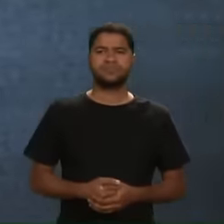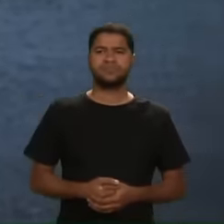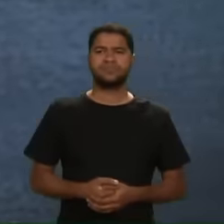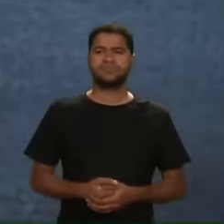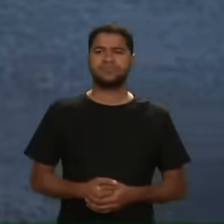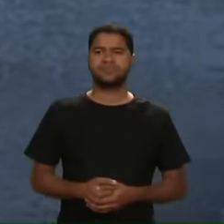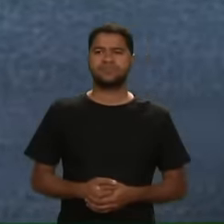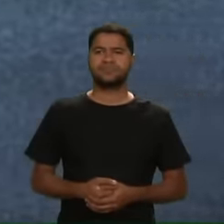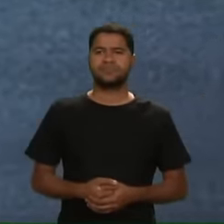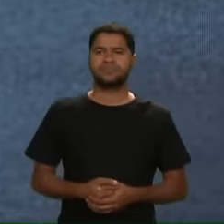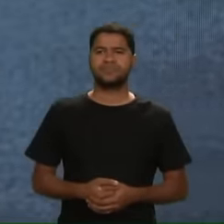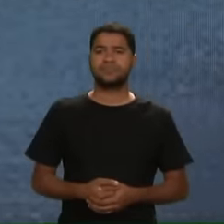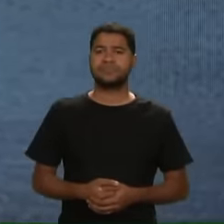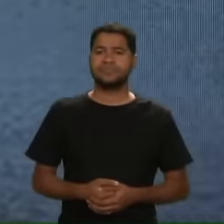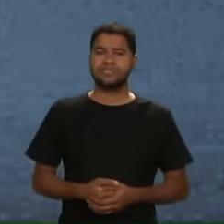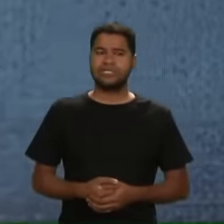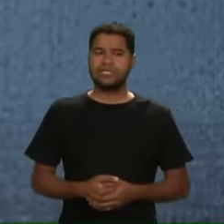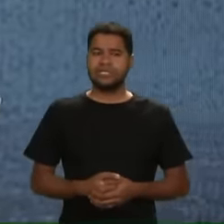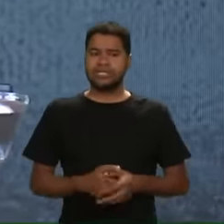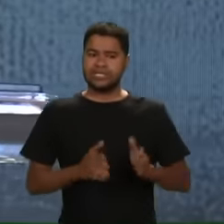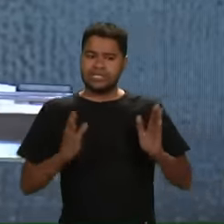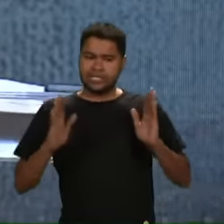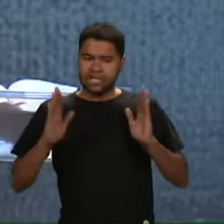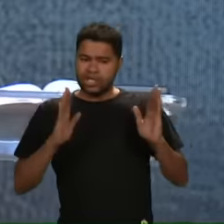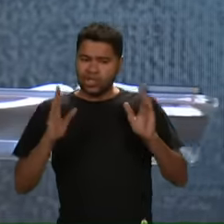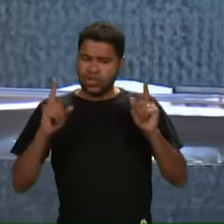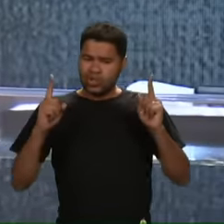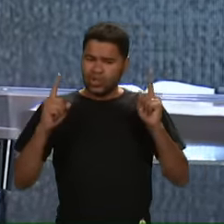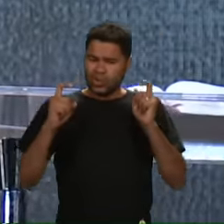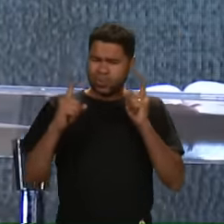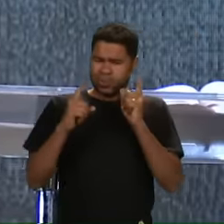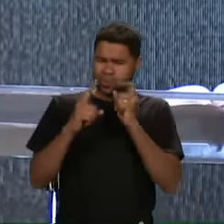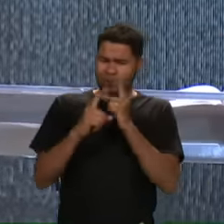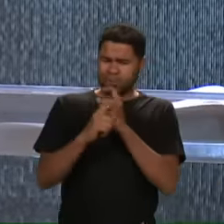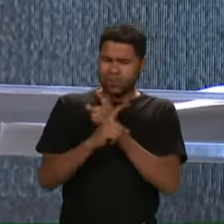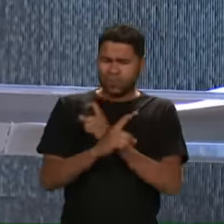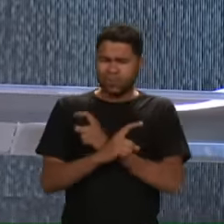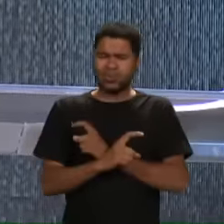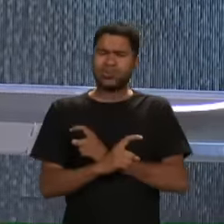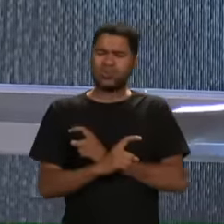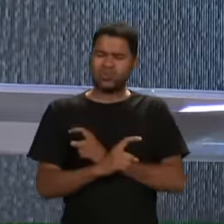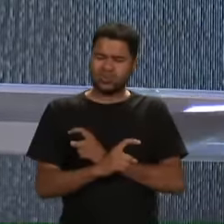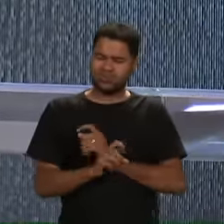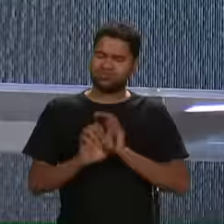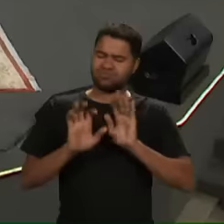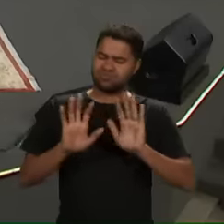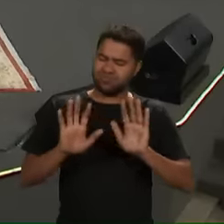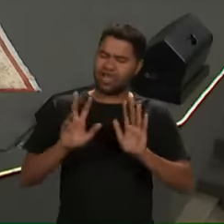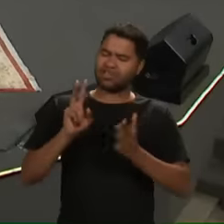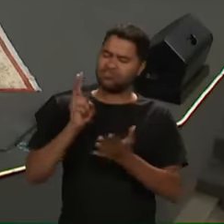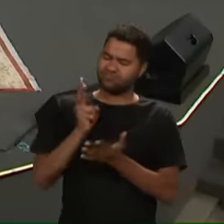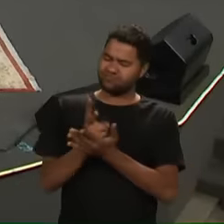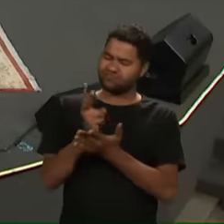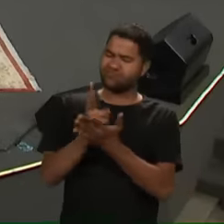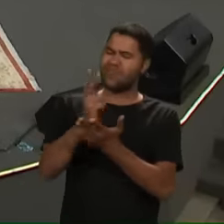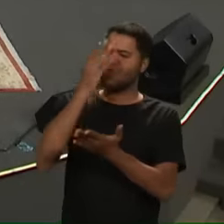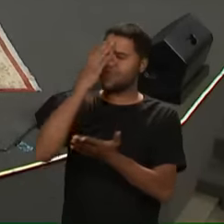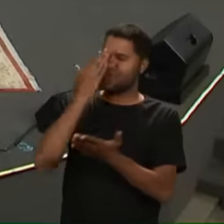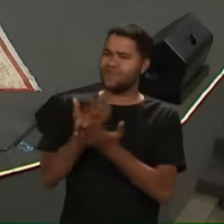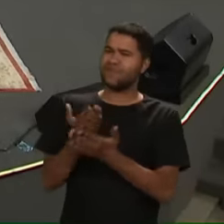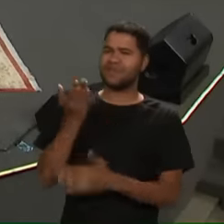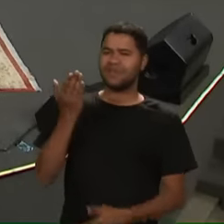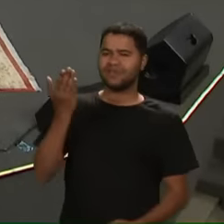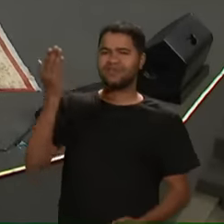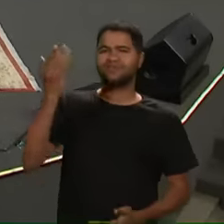Em Me Vindo Temor Ei de Confiar Em Ti